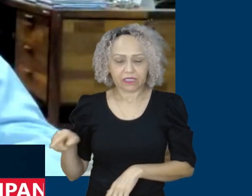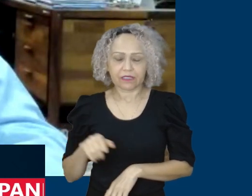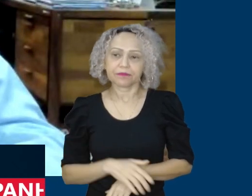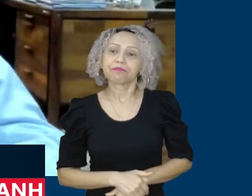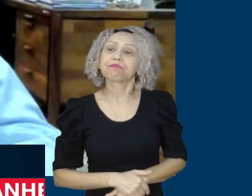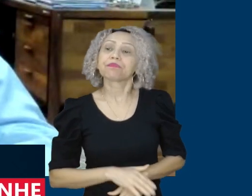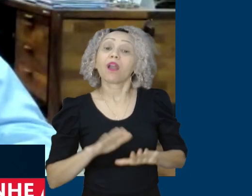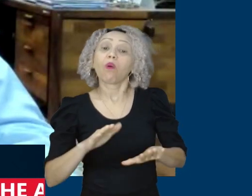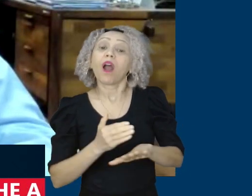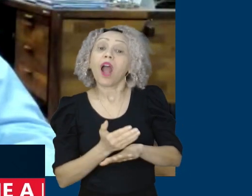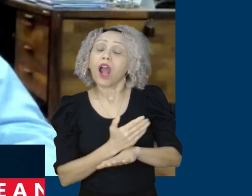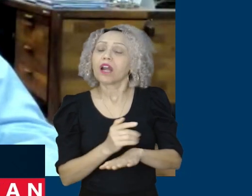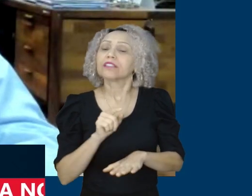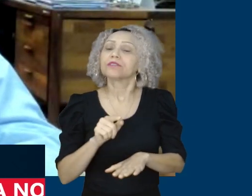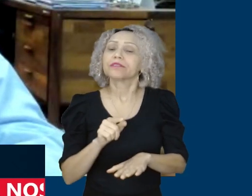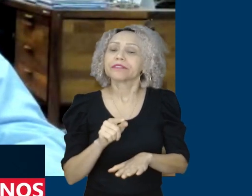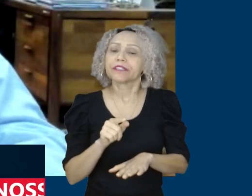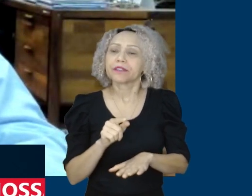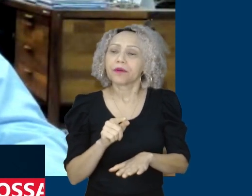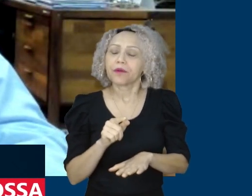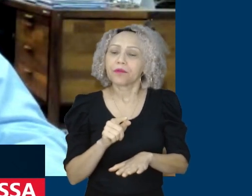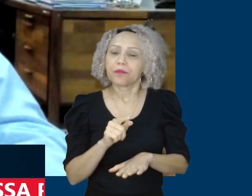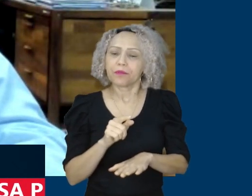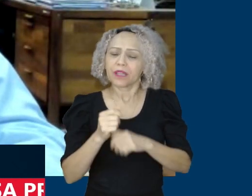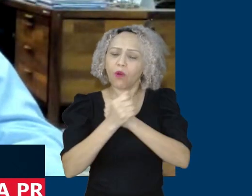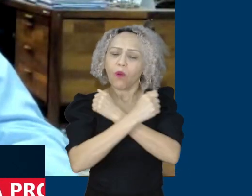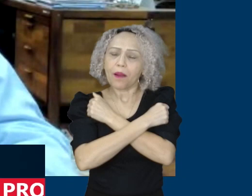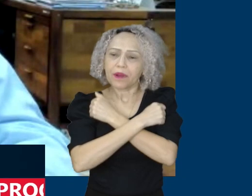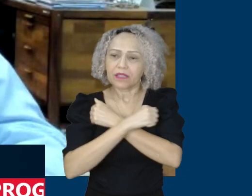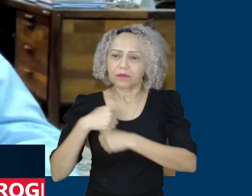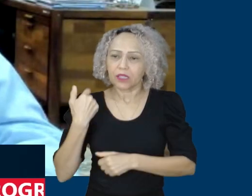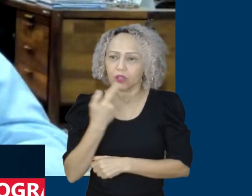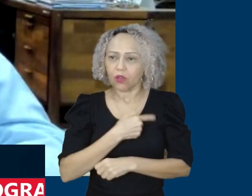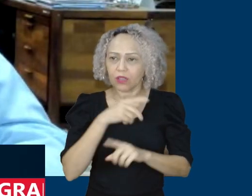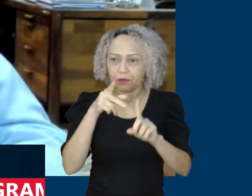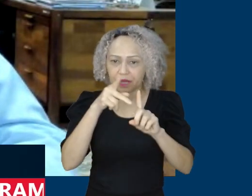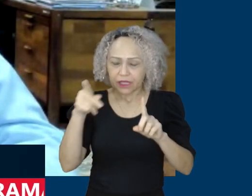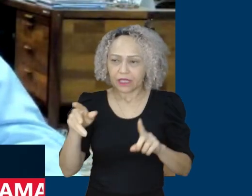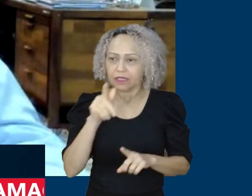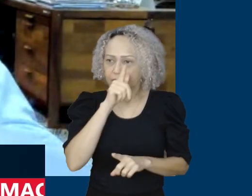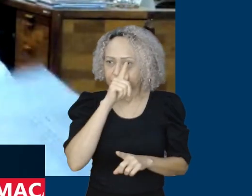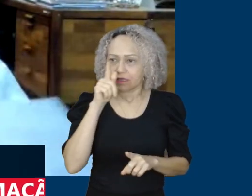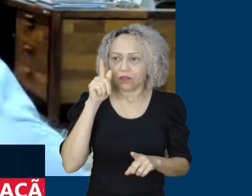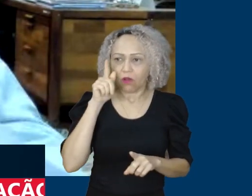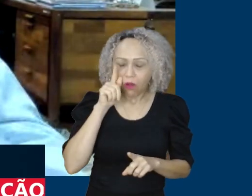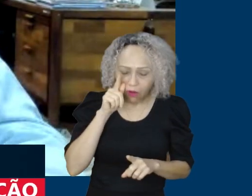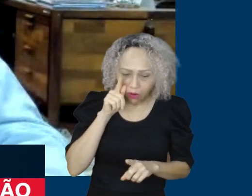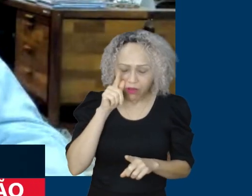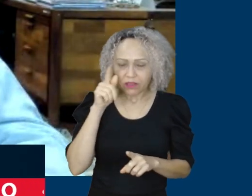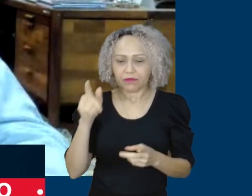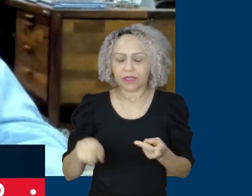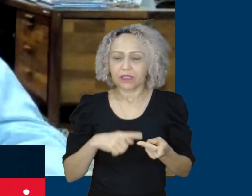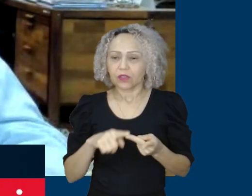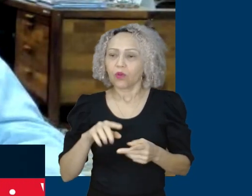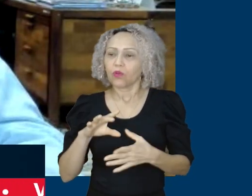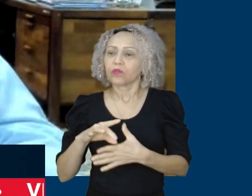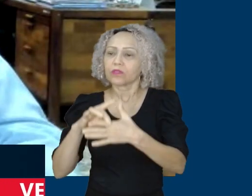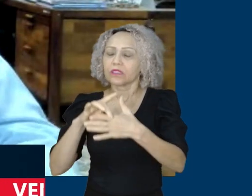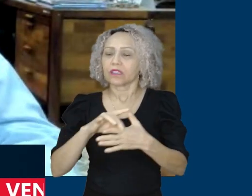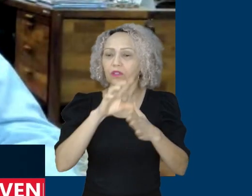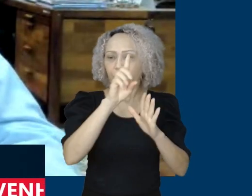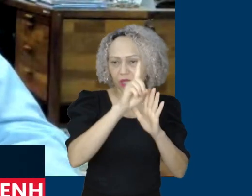presidenta, a Iglesias Hoffmann, a todos os nossos dirigentes do PT, o secretário de comunicação, o João Maricato,